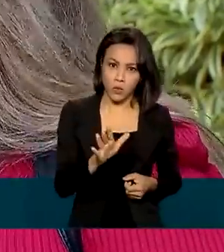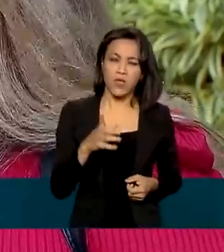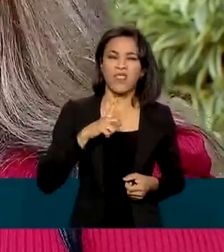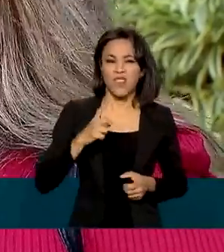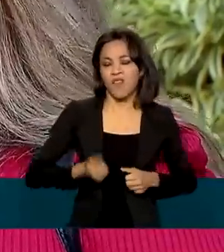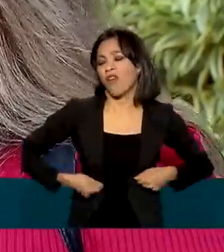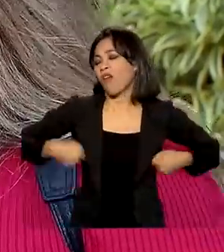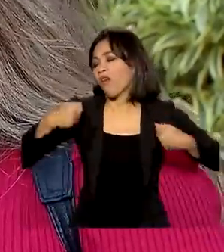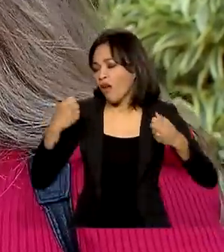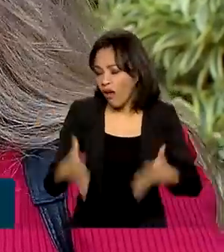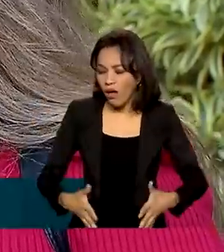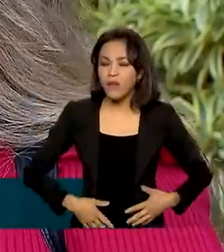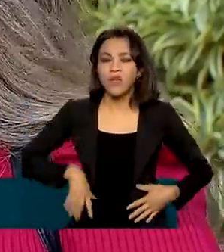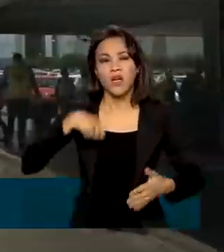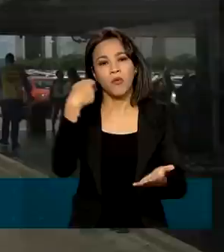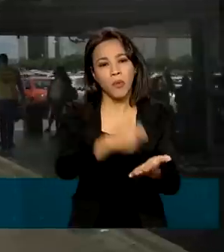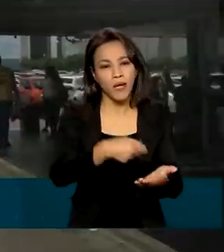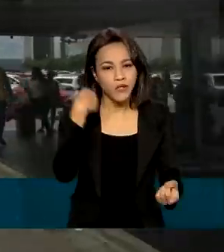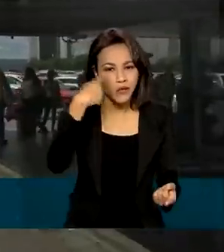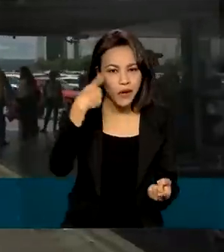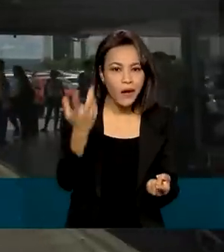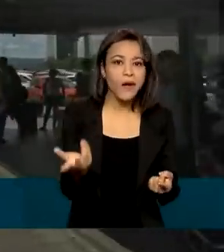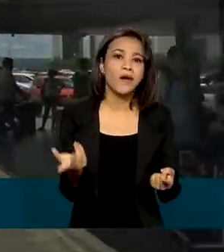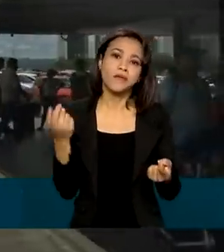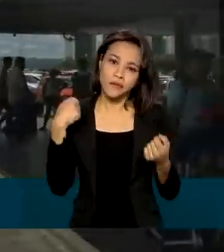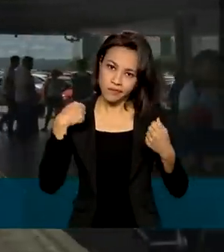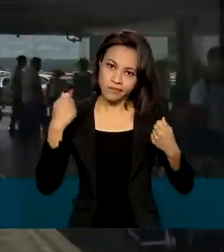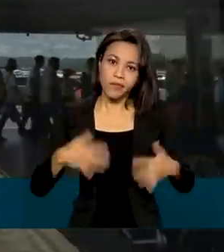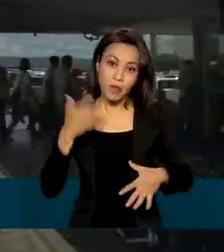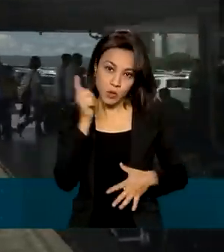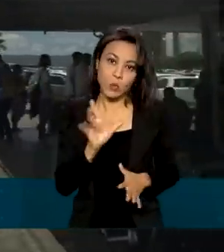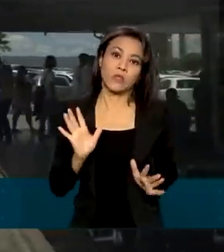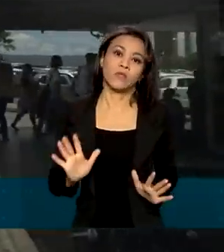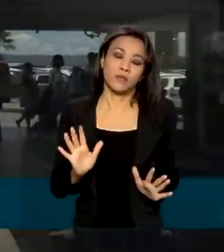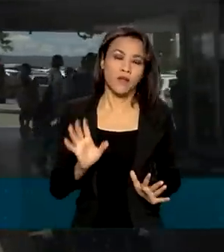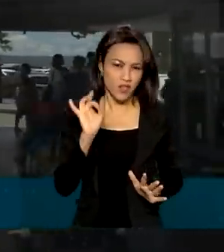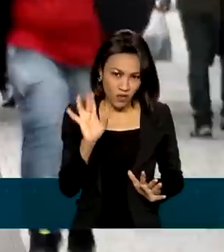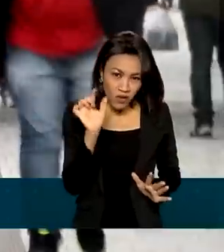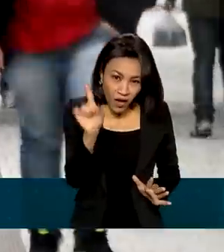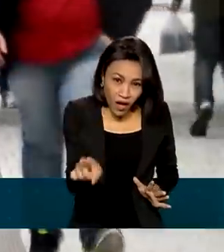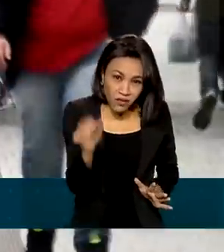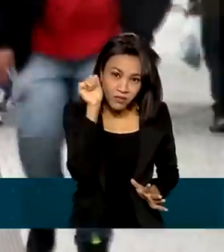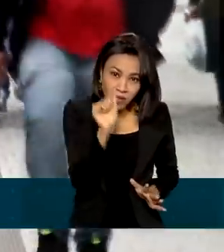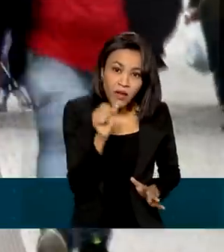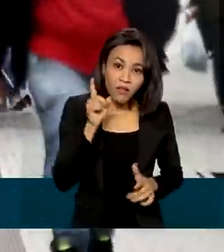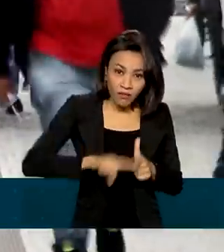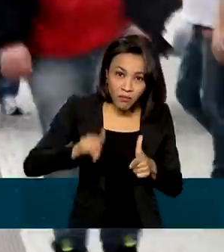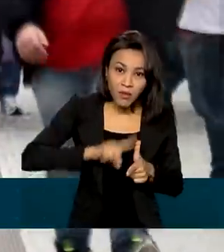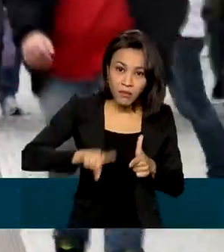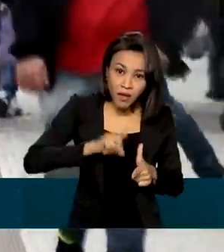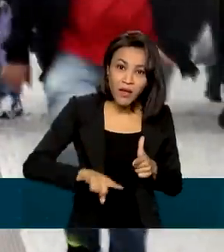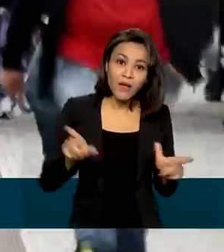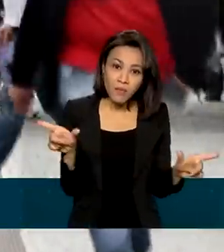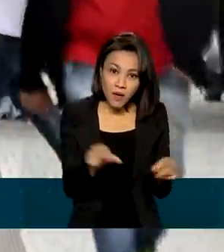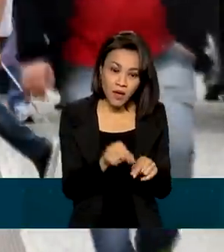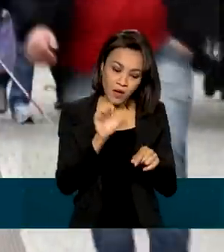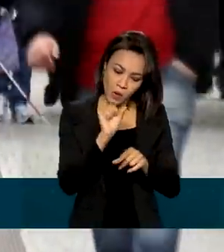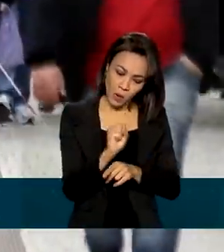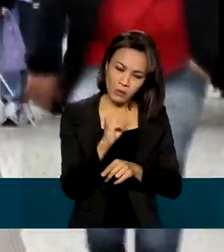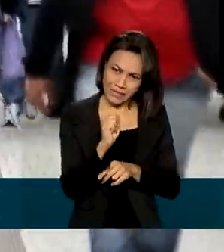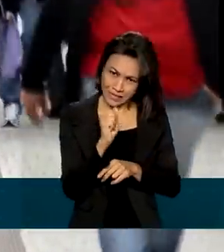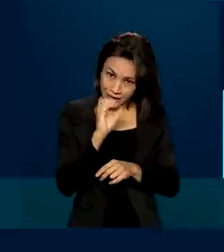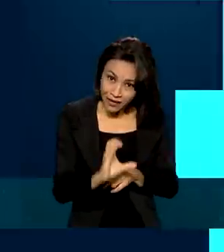desgaste, tive que pagar advogado. Mas não é só a Mariana que teve problemas com o Serviço de Atendimento ao Cliente,